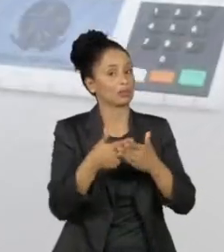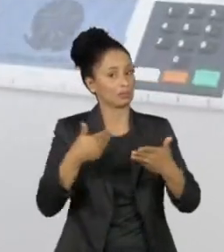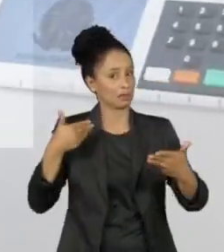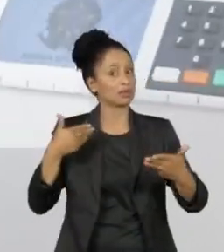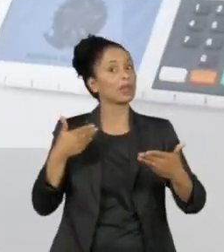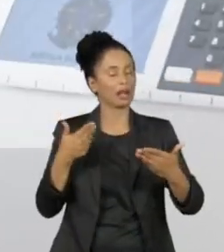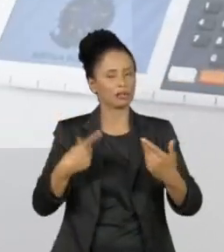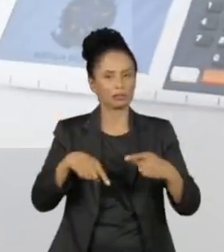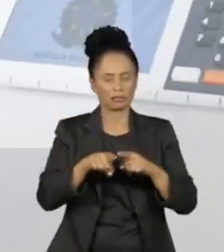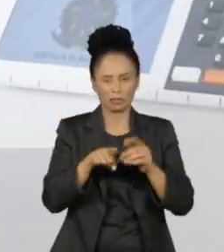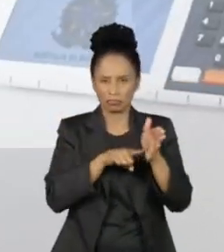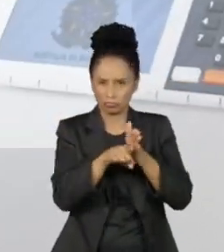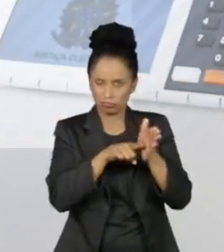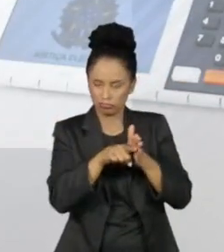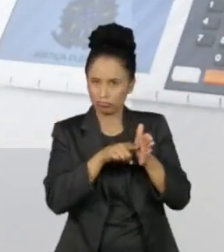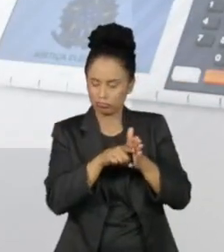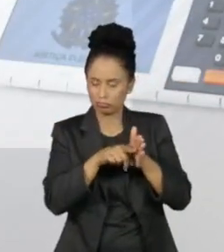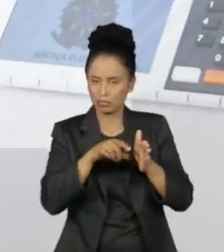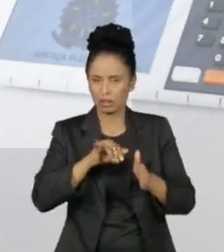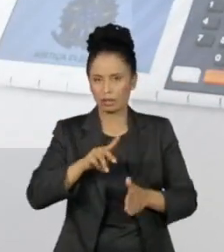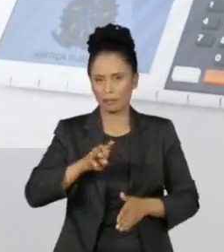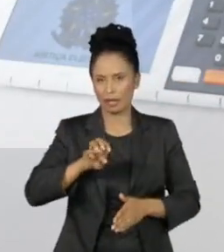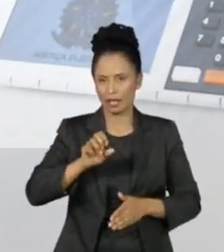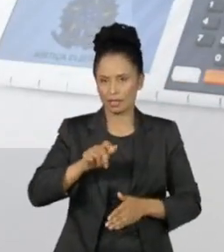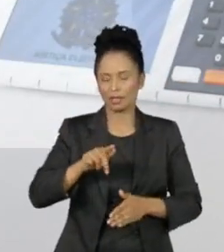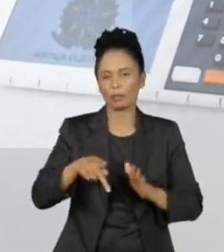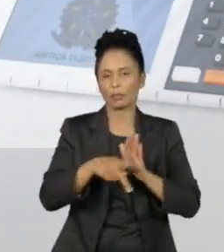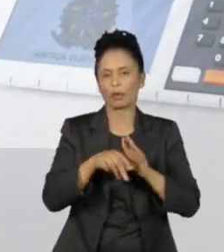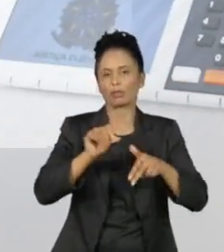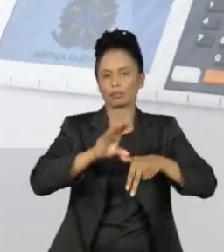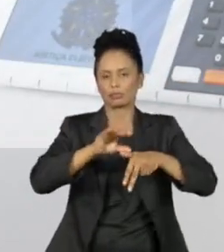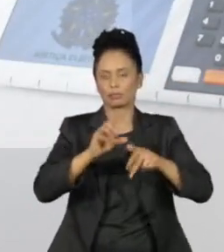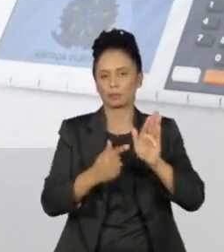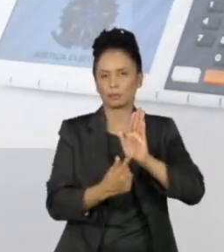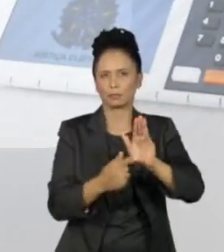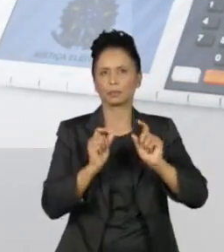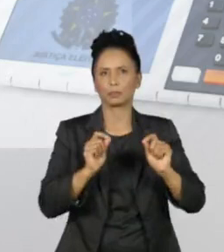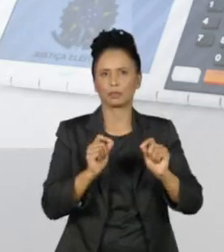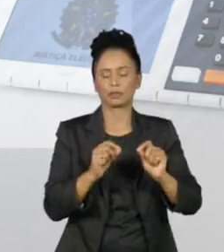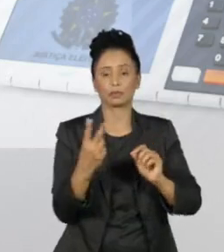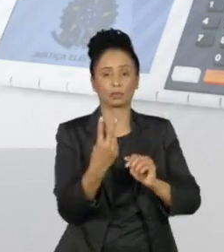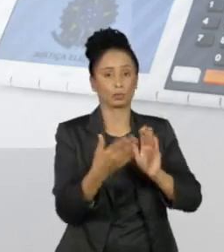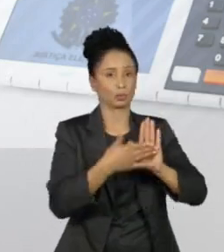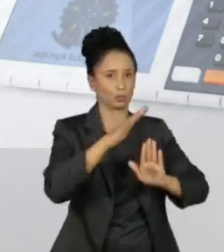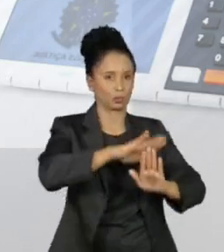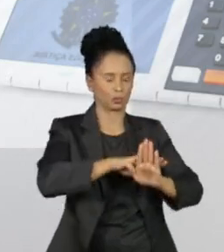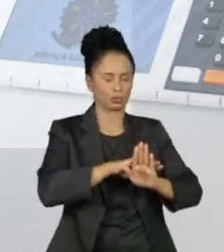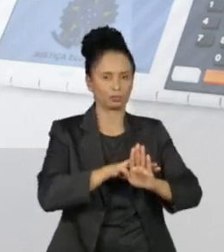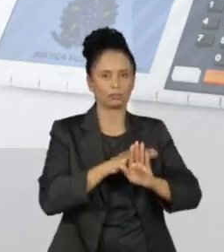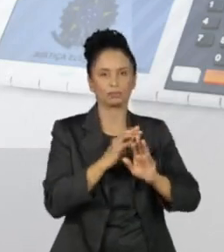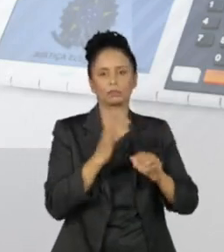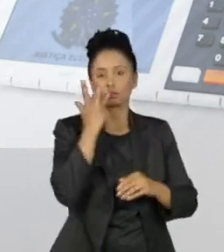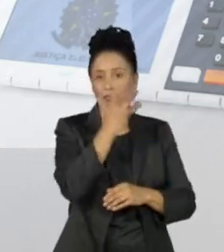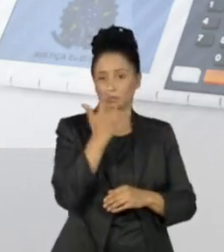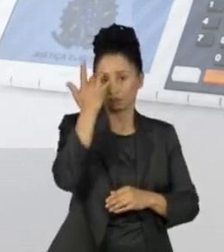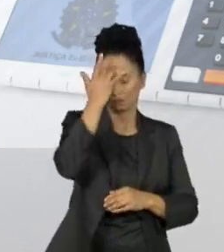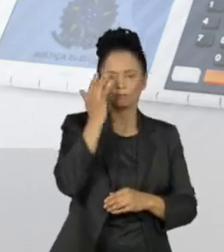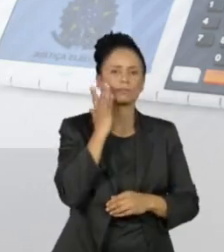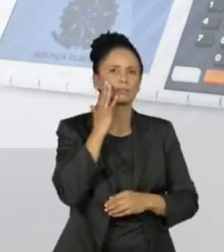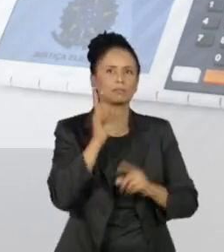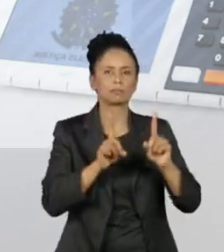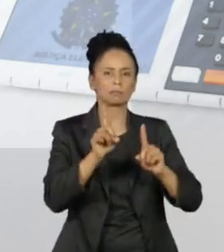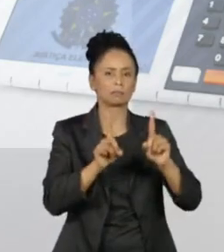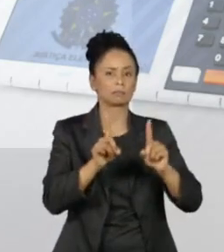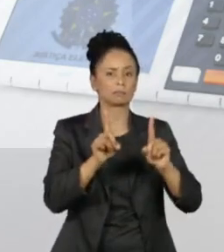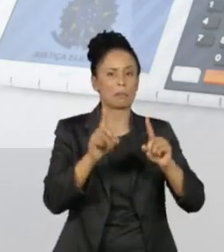pesquisa IPESP TV Cultura simulou três cenários de segundo turno. No levantamento mais recente, Haddad e Tarcísio aparecem